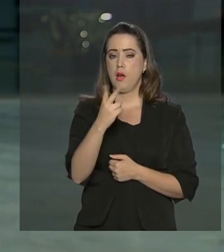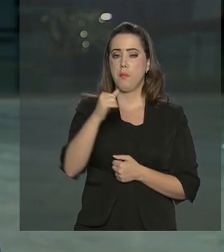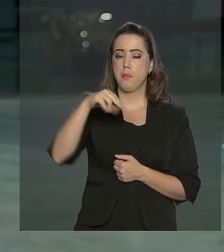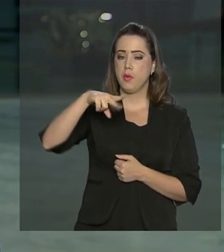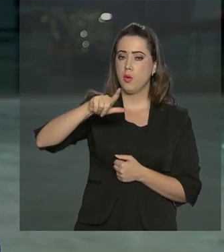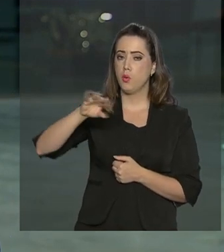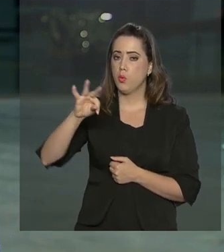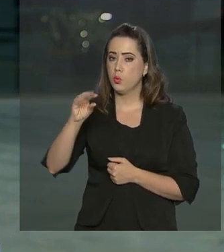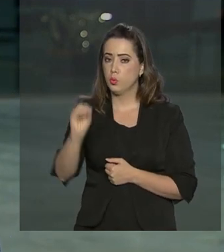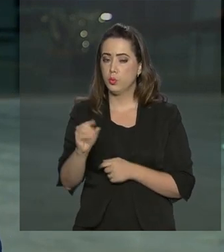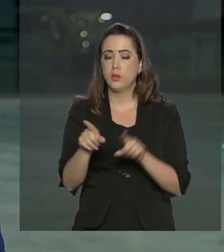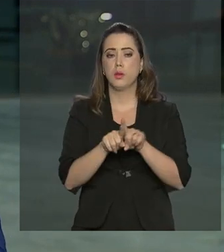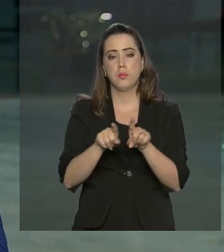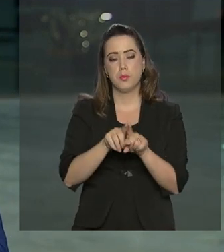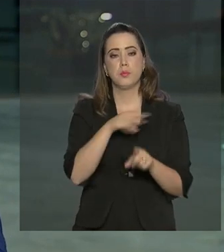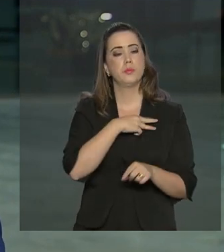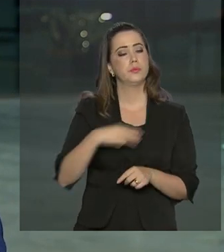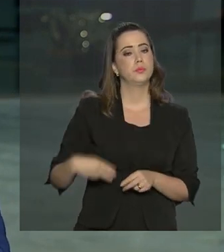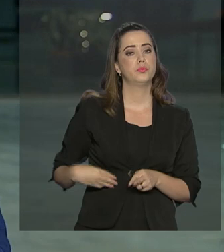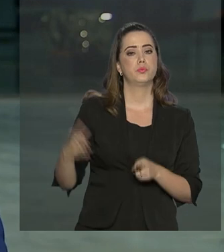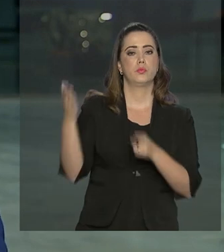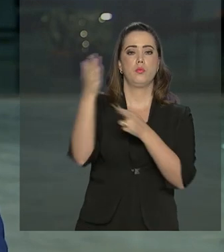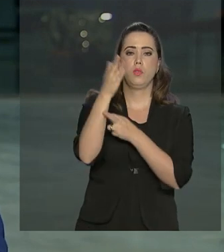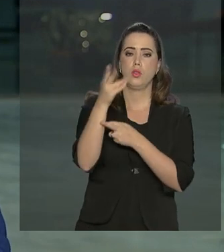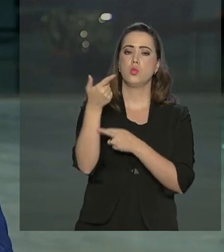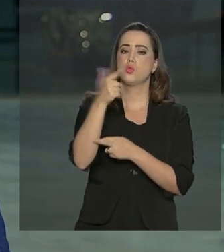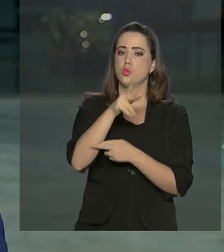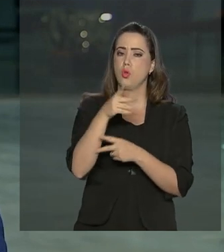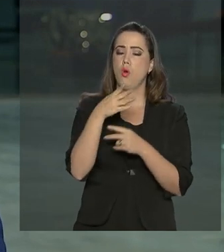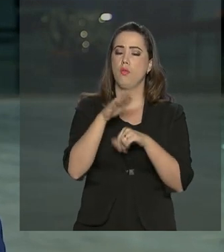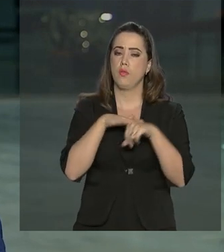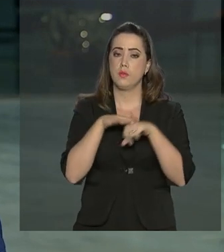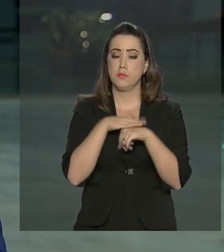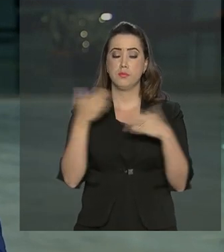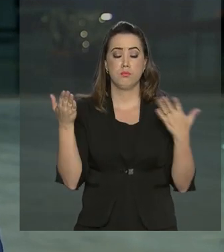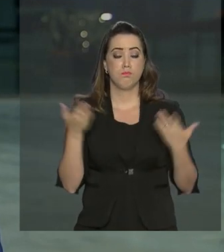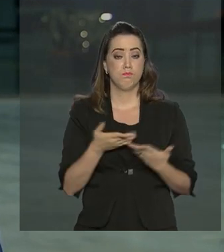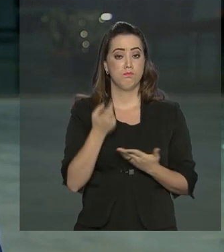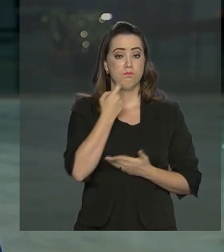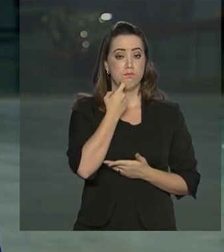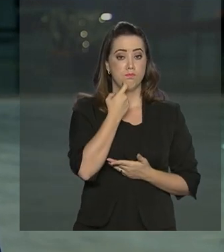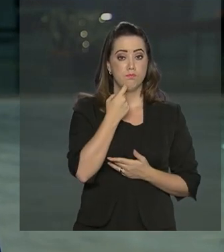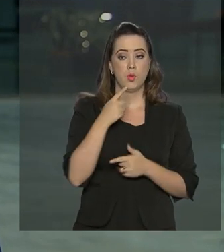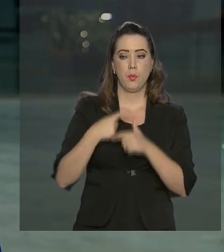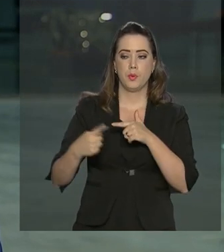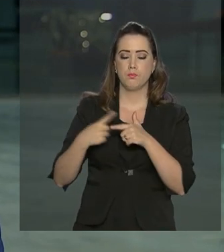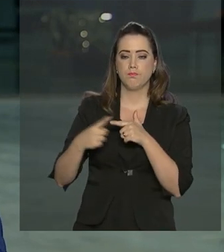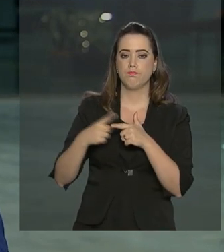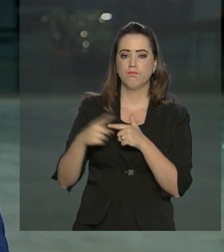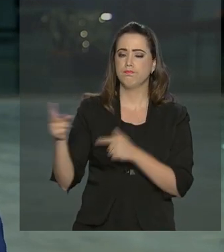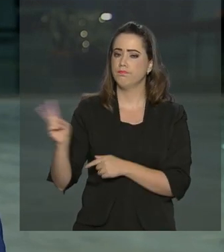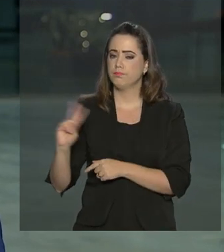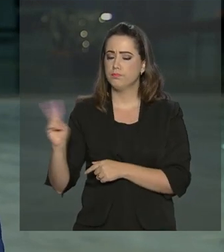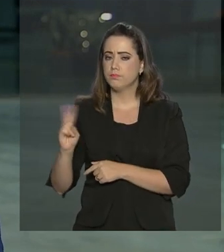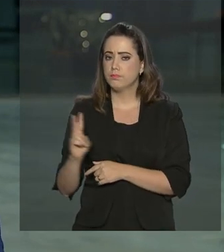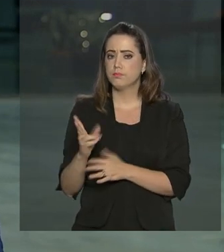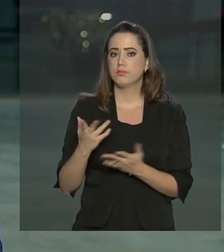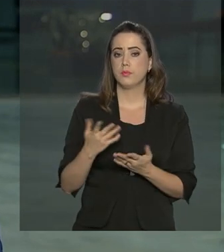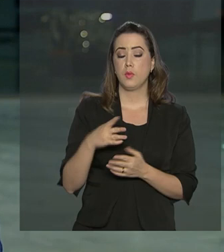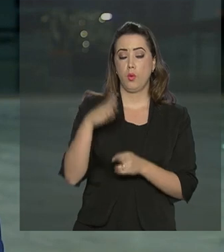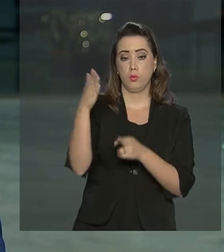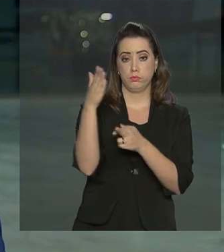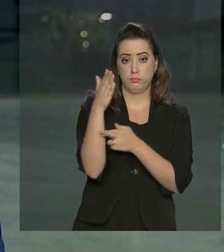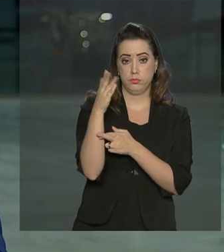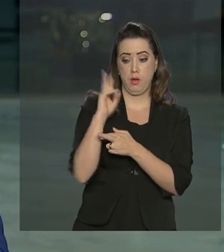Exteriores, Ernesto Araújo, voltaram a discutir nesta sexta-feira a situação no país vizinho. Segundo o chanceler